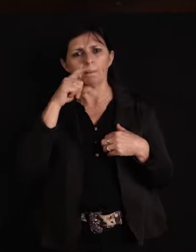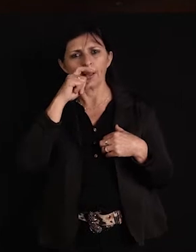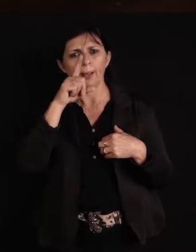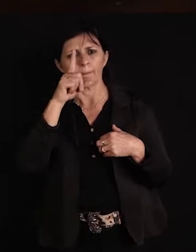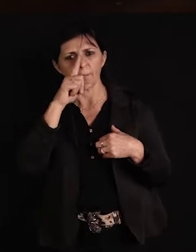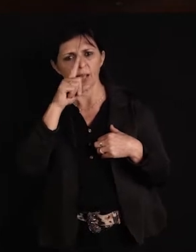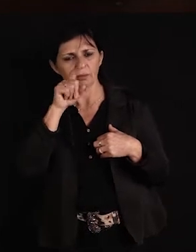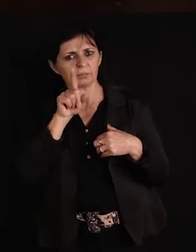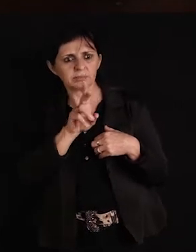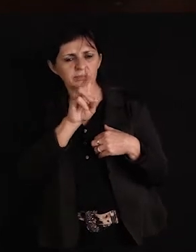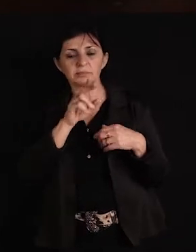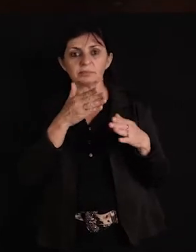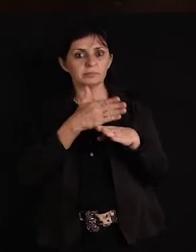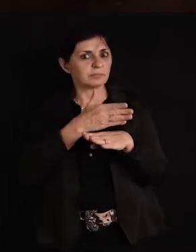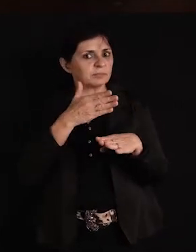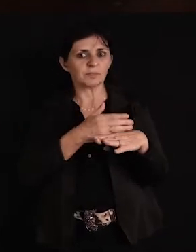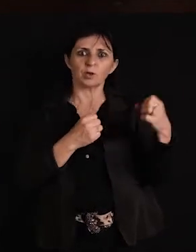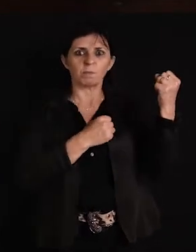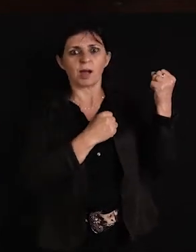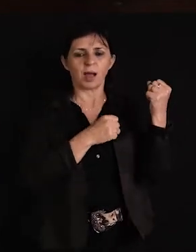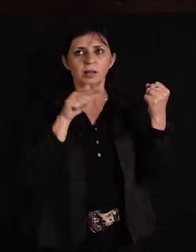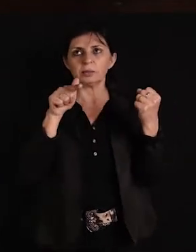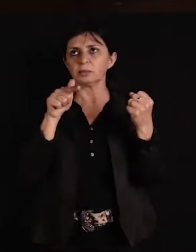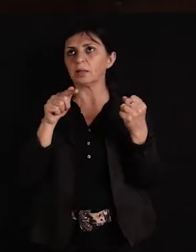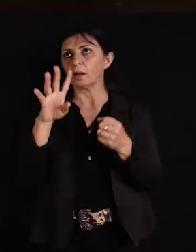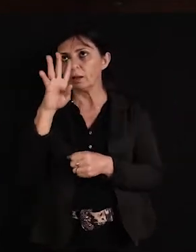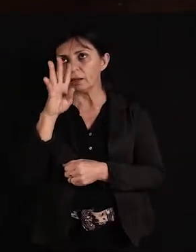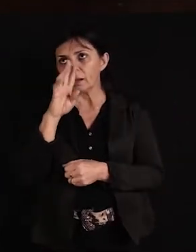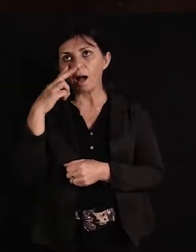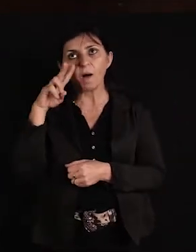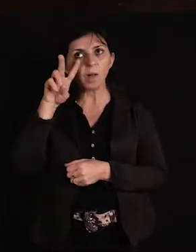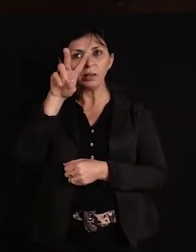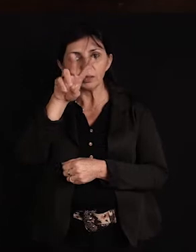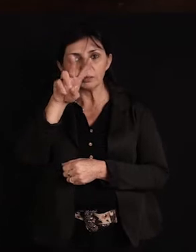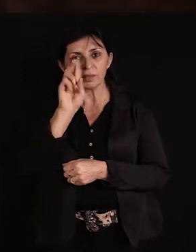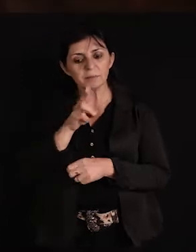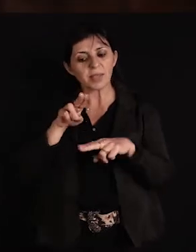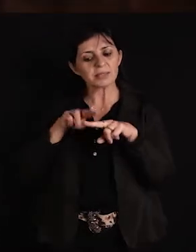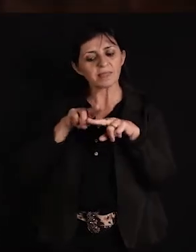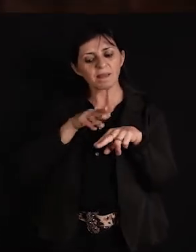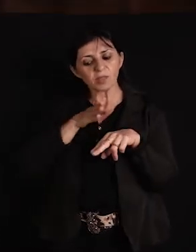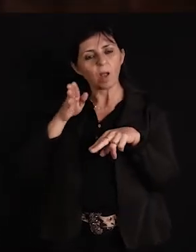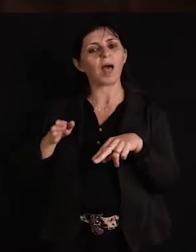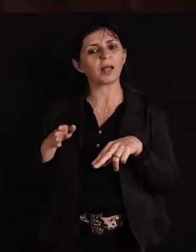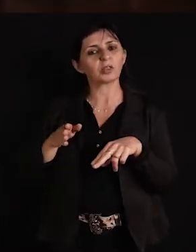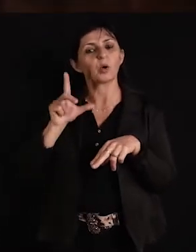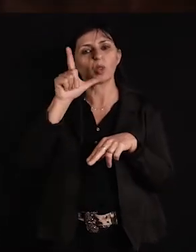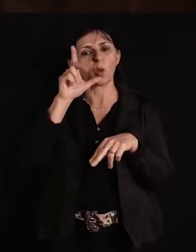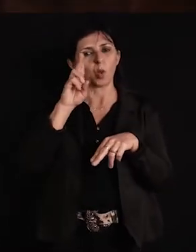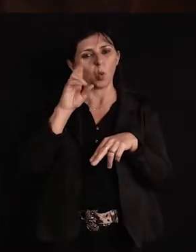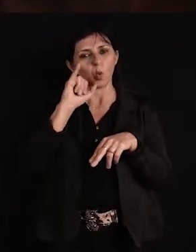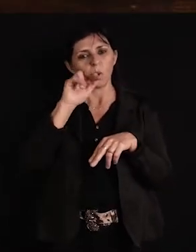e eu sempre fiquei olhando desde pequenininho os Monarcas tocando, e sempre do lado do Luiz Lanfredi. Então, foi passando